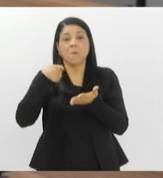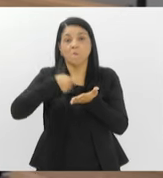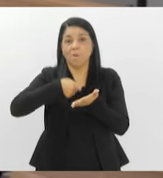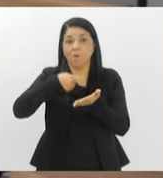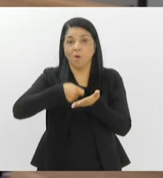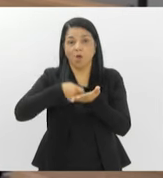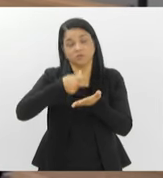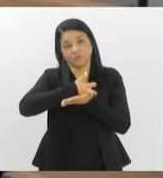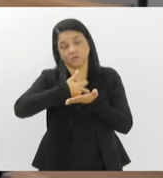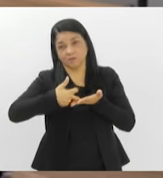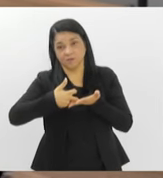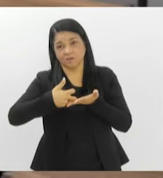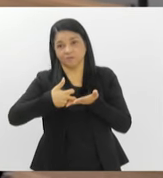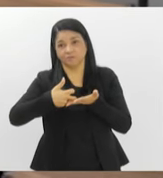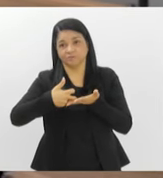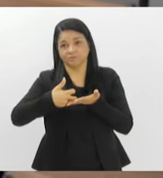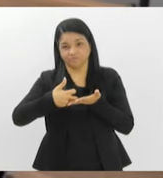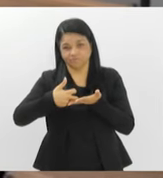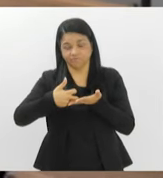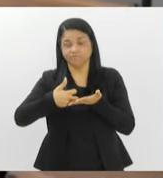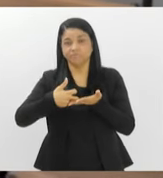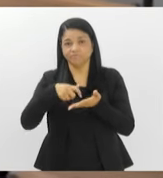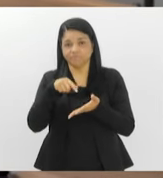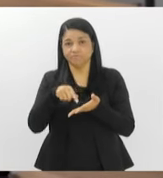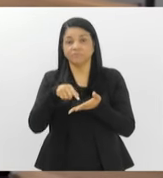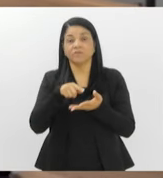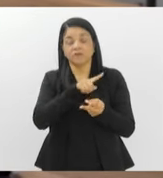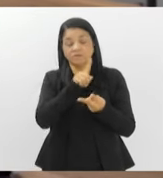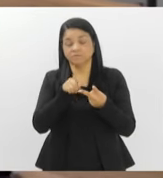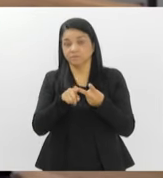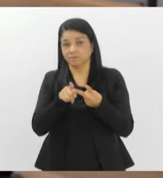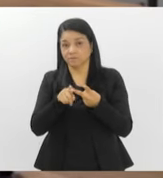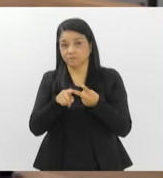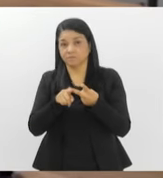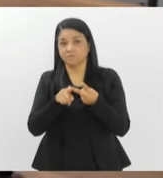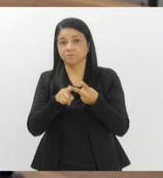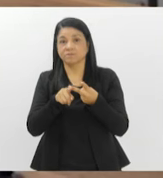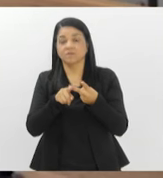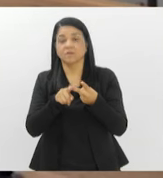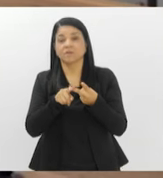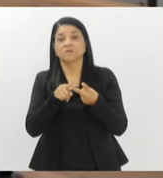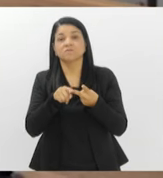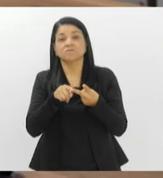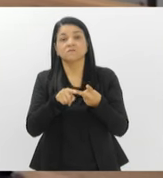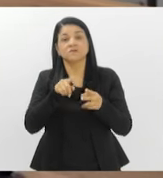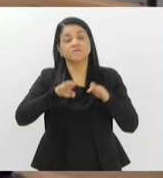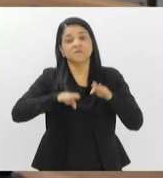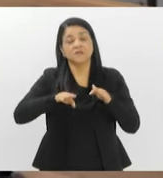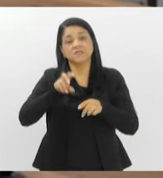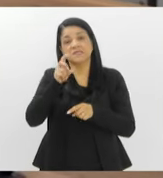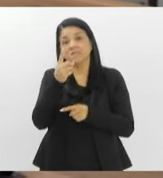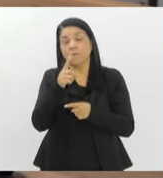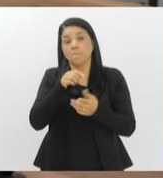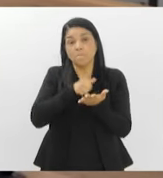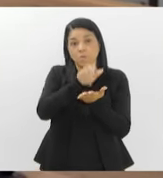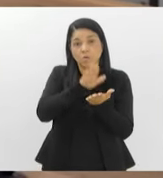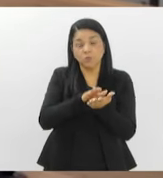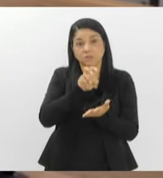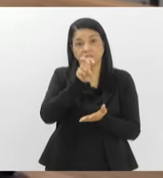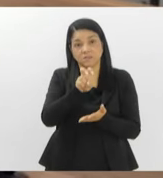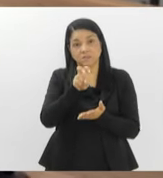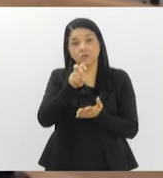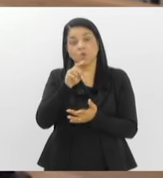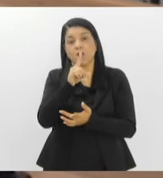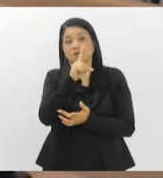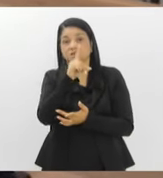não tenham mais contratos com o Estado, por exemplo. Segundo ponto, a gente fala das multas, que variem entre 5 e 100 mil reais e